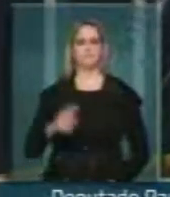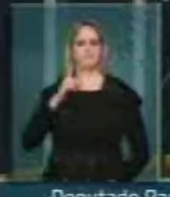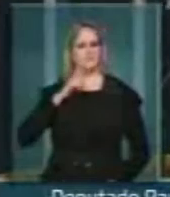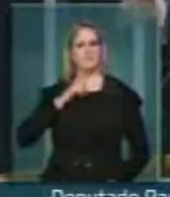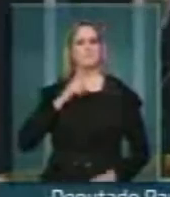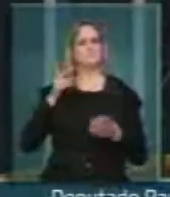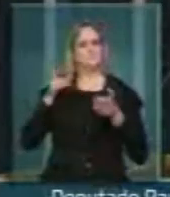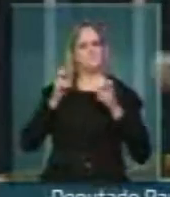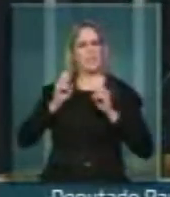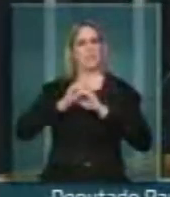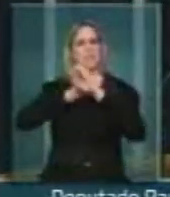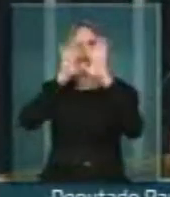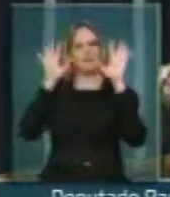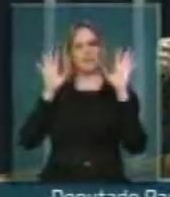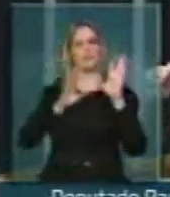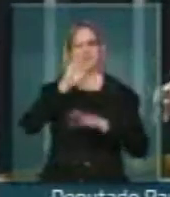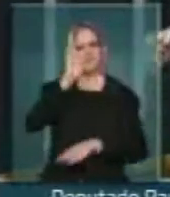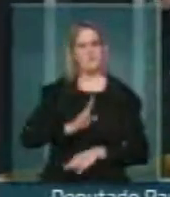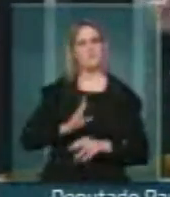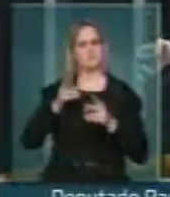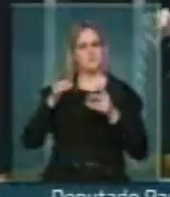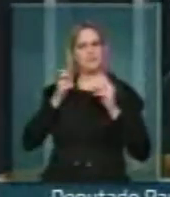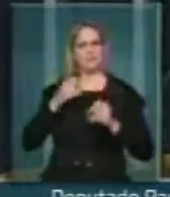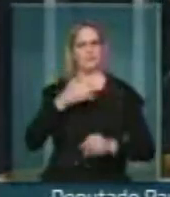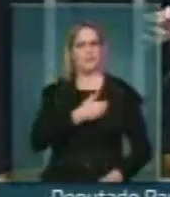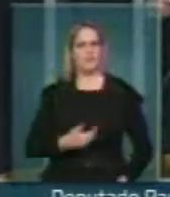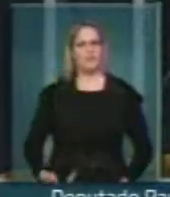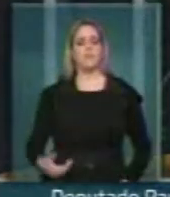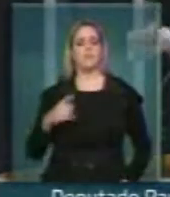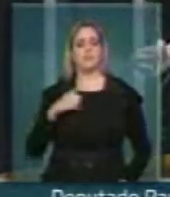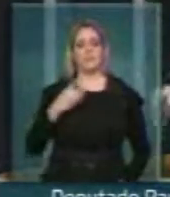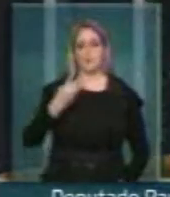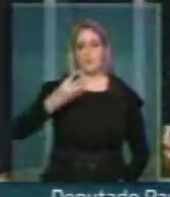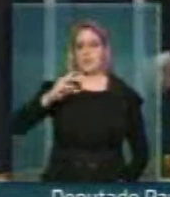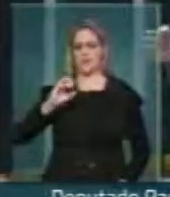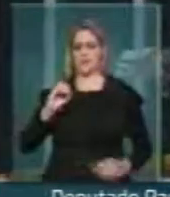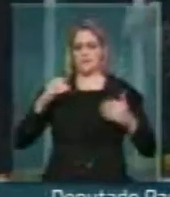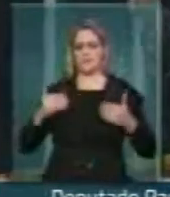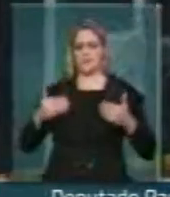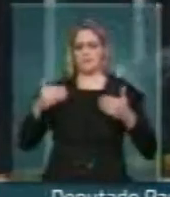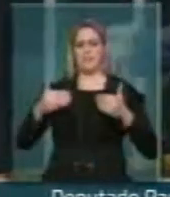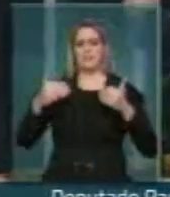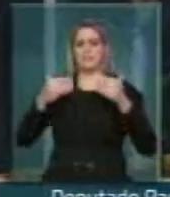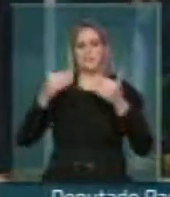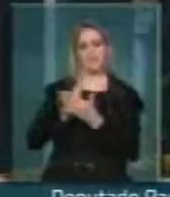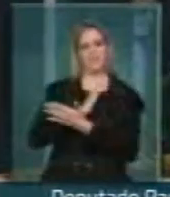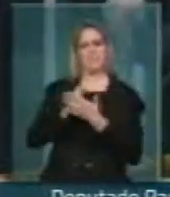a nação que o governo tem 40 ministérios, muitos deles